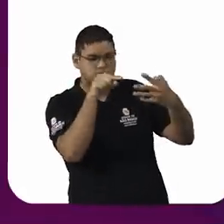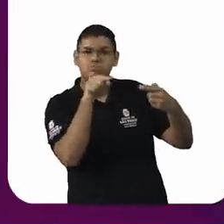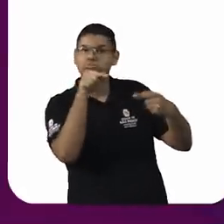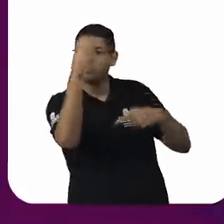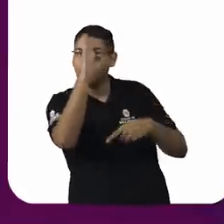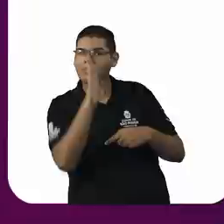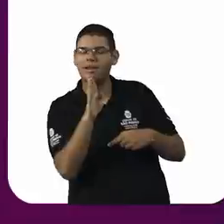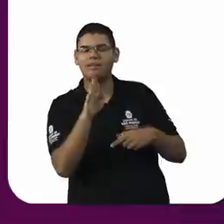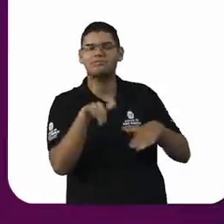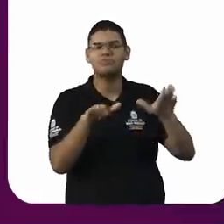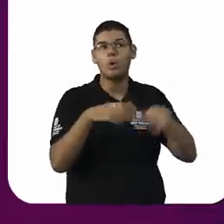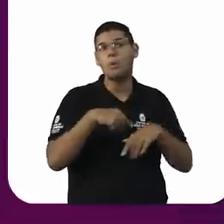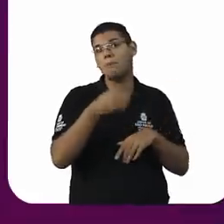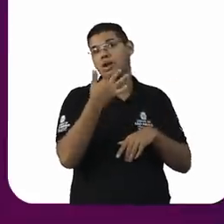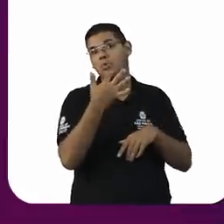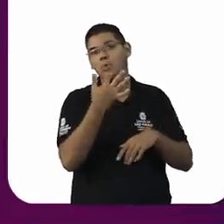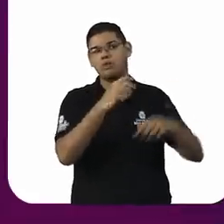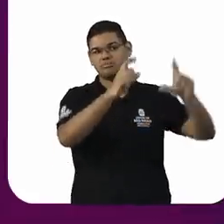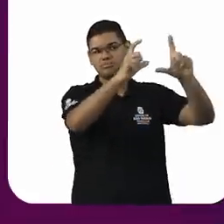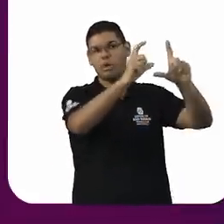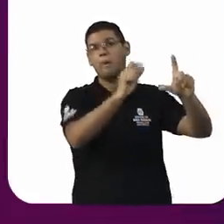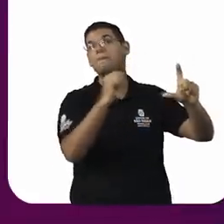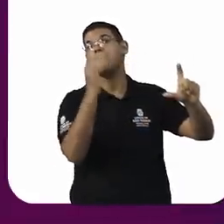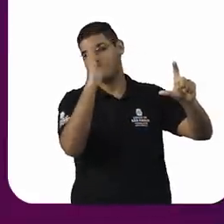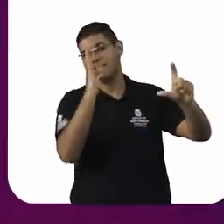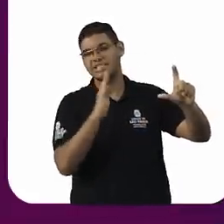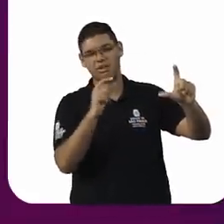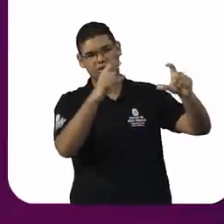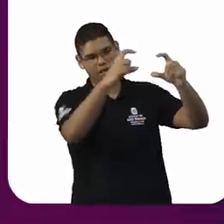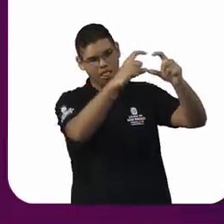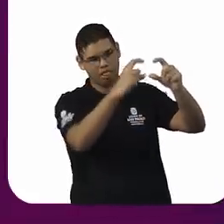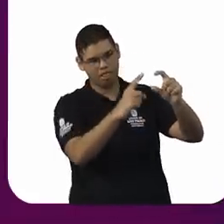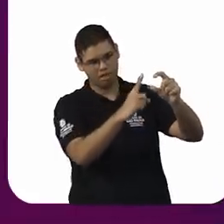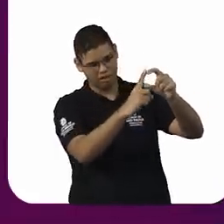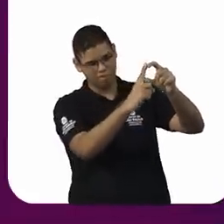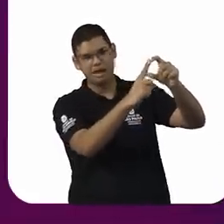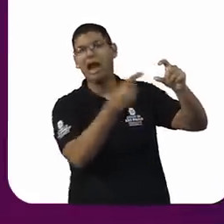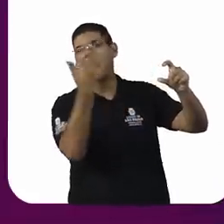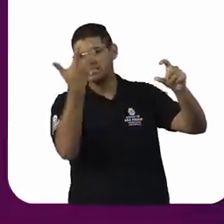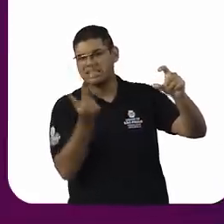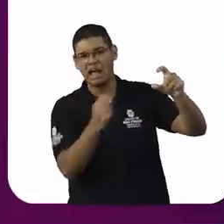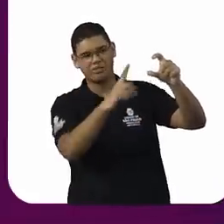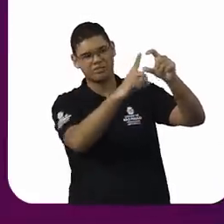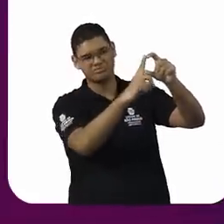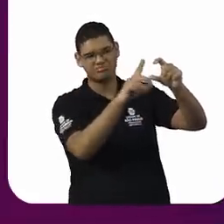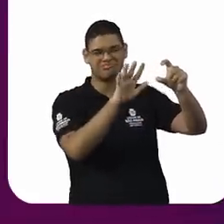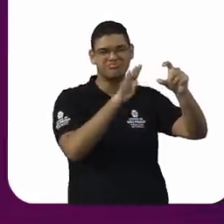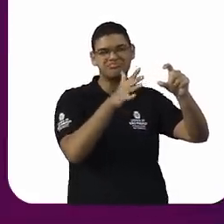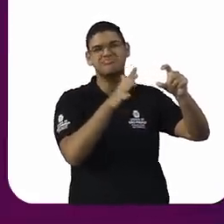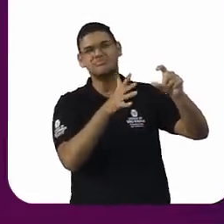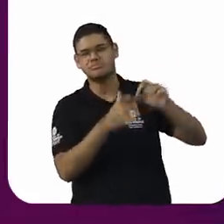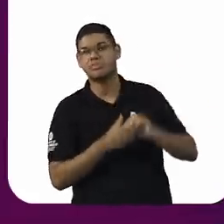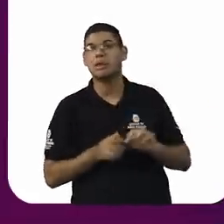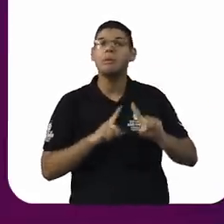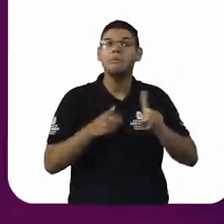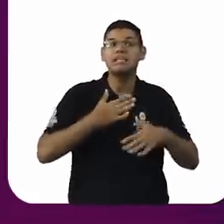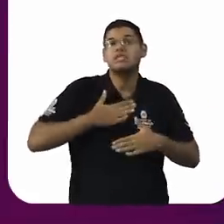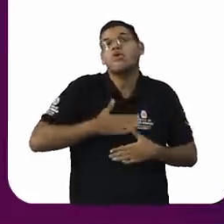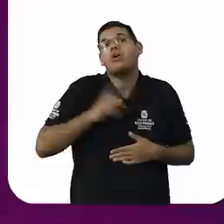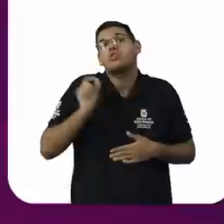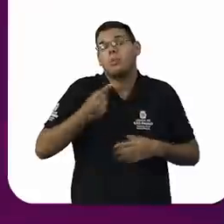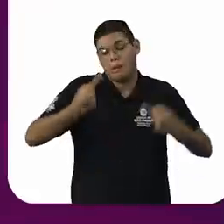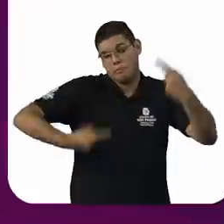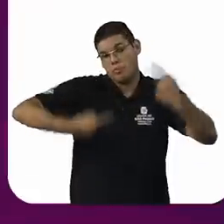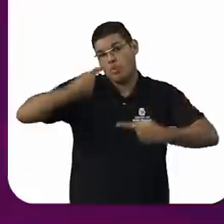aceitável. Não é? Mas eu gosto de uma política preventiva. Eu gosto de trabalhar